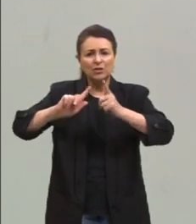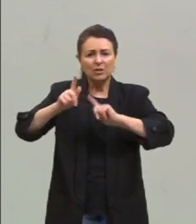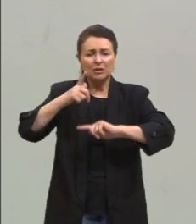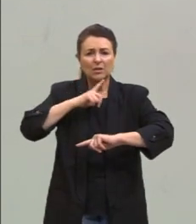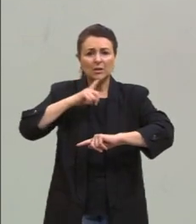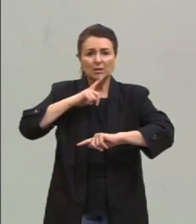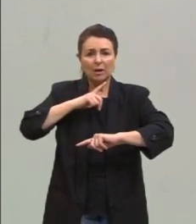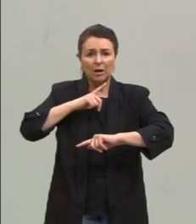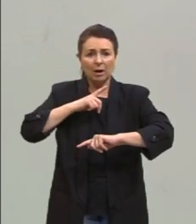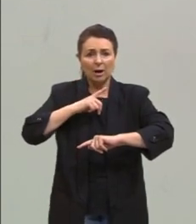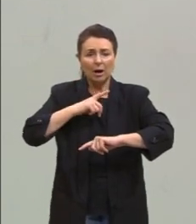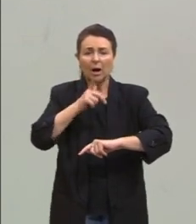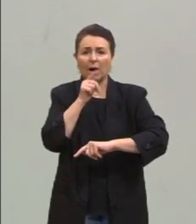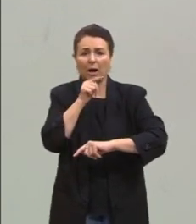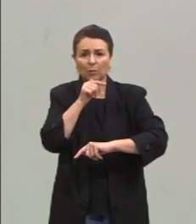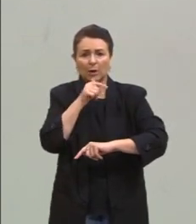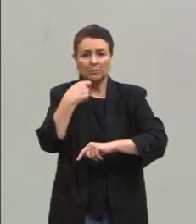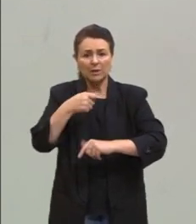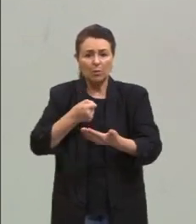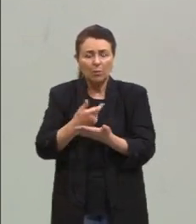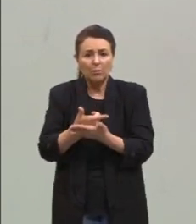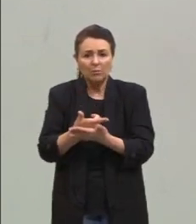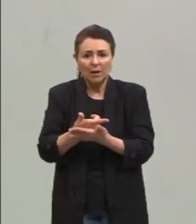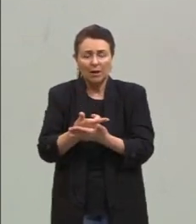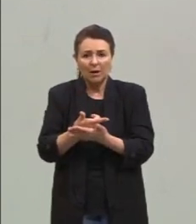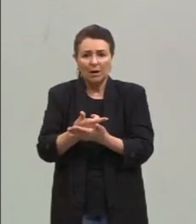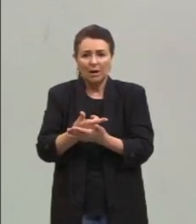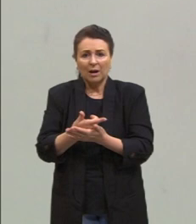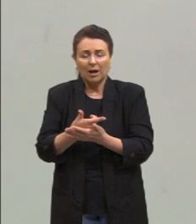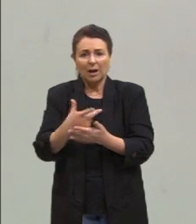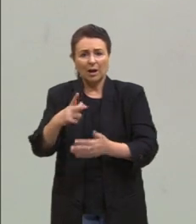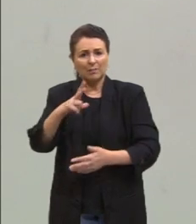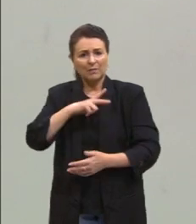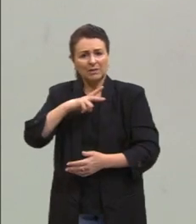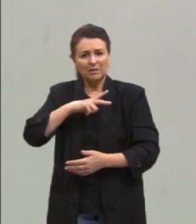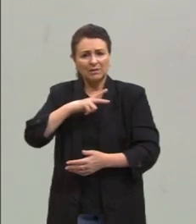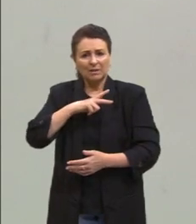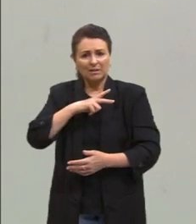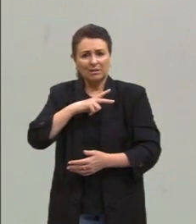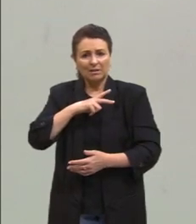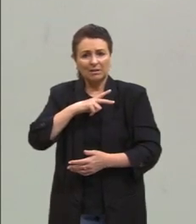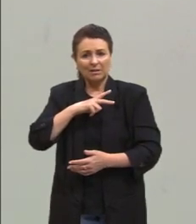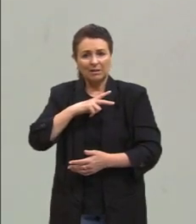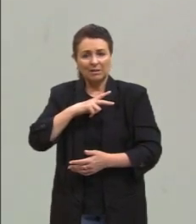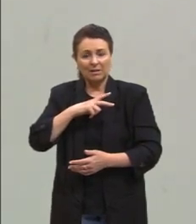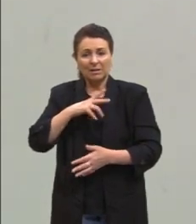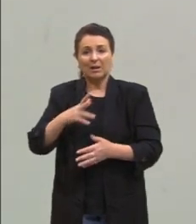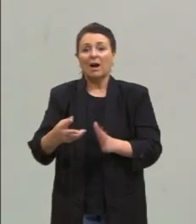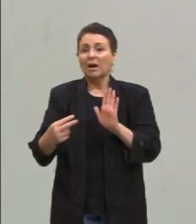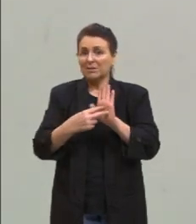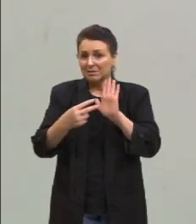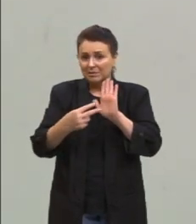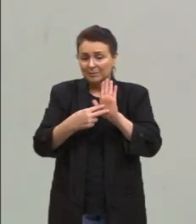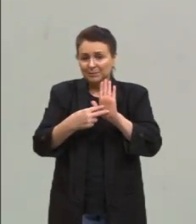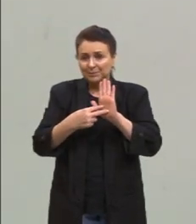esse bem fundamental para a nossa sobrevivência. Então, chamar a atenção para essa questão.